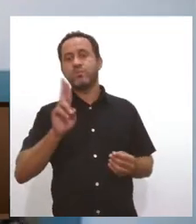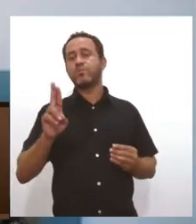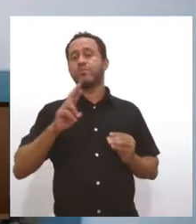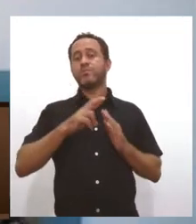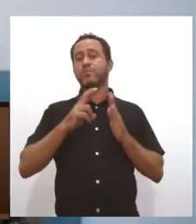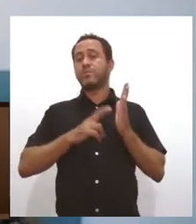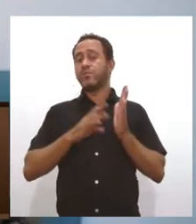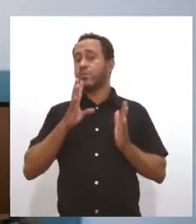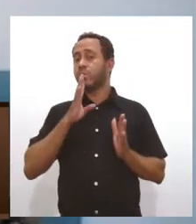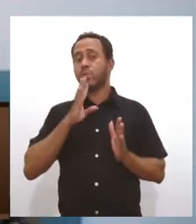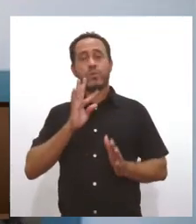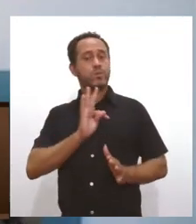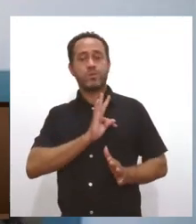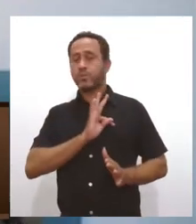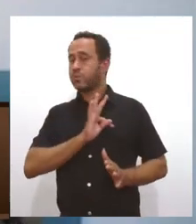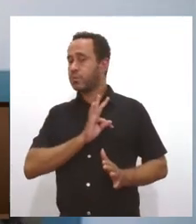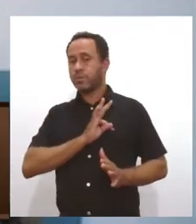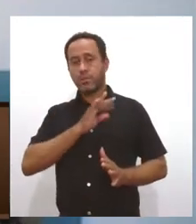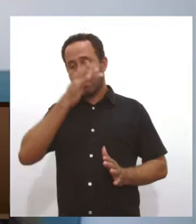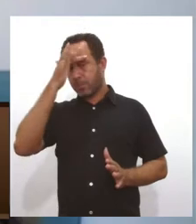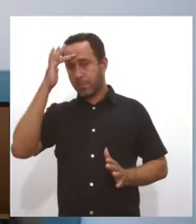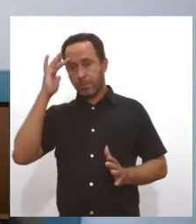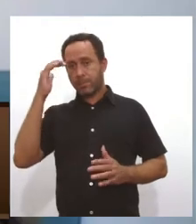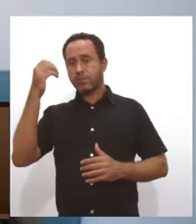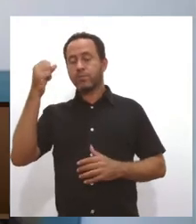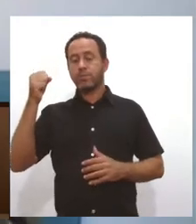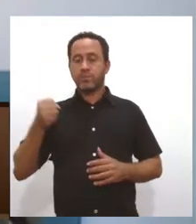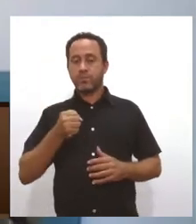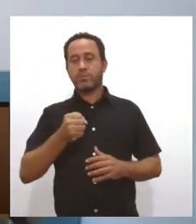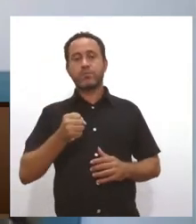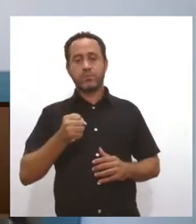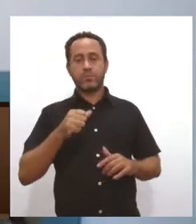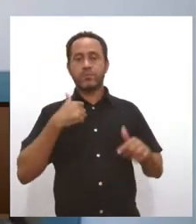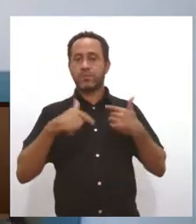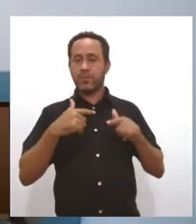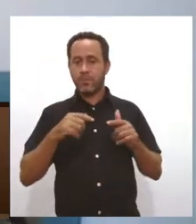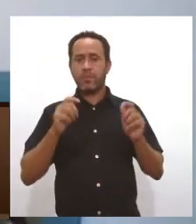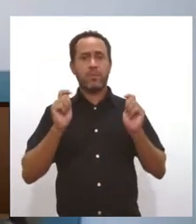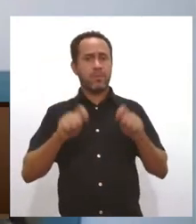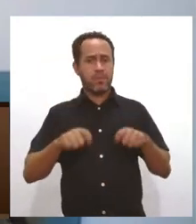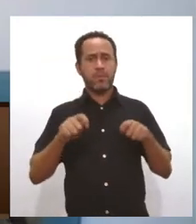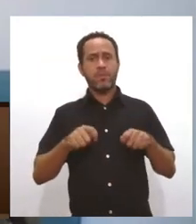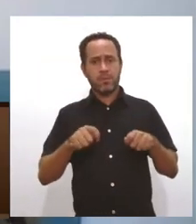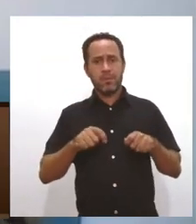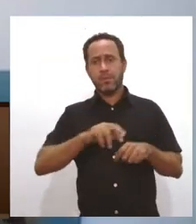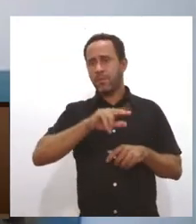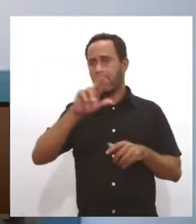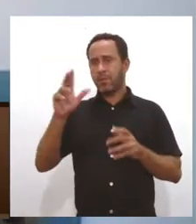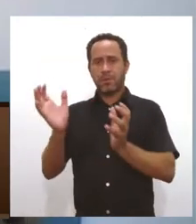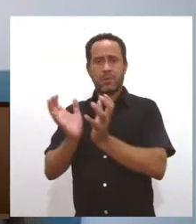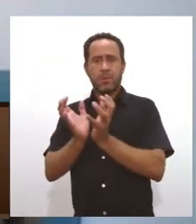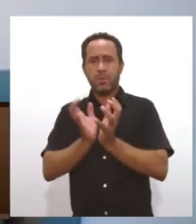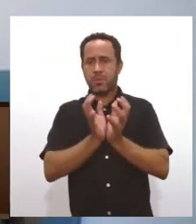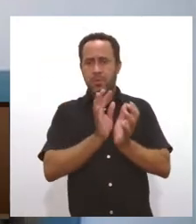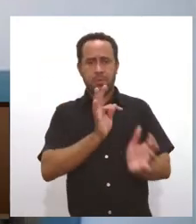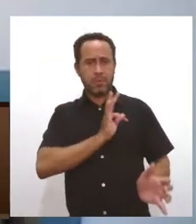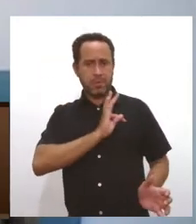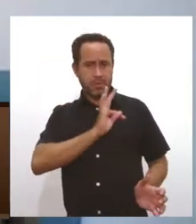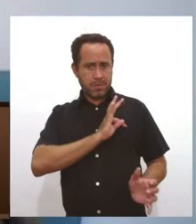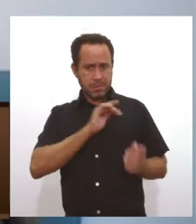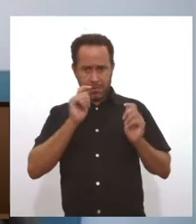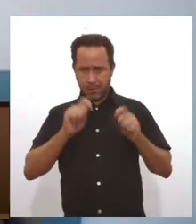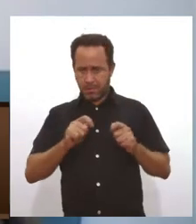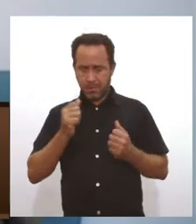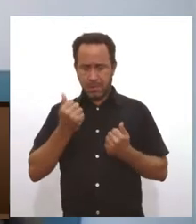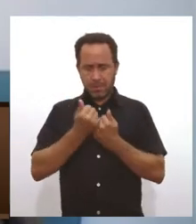conhecimento técnico da pessoa que está assumindo o cargo, né? Ele pode estar rodeado de uma equipe técnica que possa estar lhe dando todo o